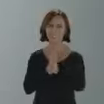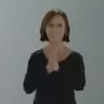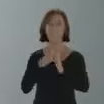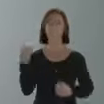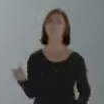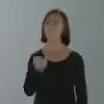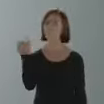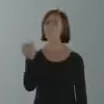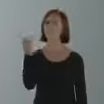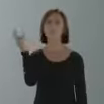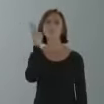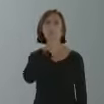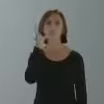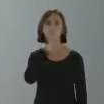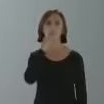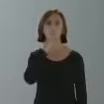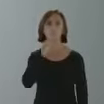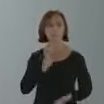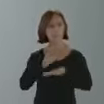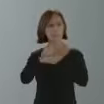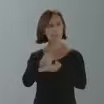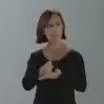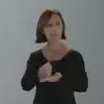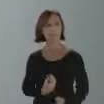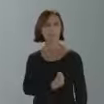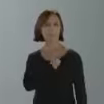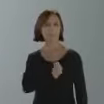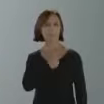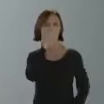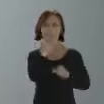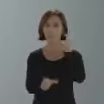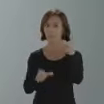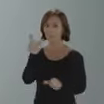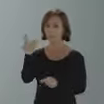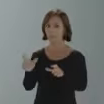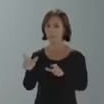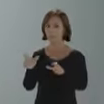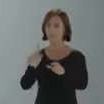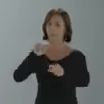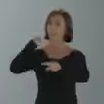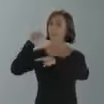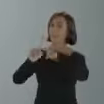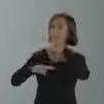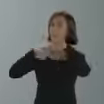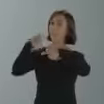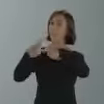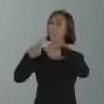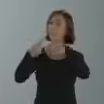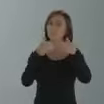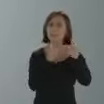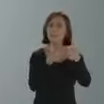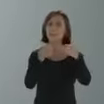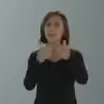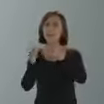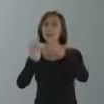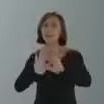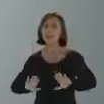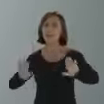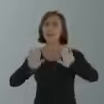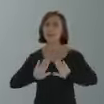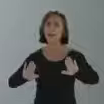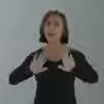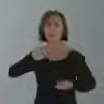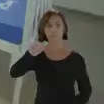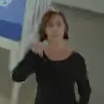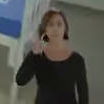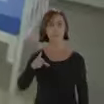importante e urgente do que salvar vidas. O passo seguinte é a reabertura gradativa. Em João